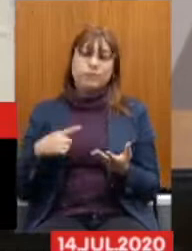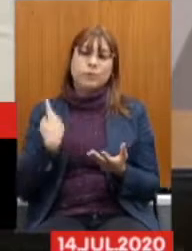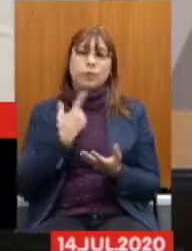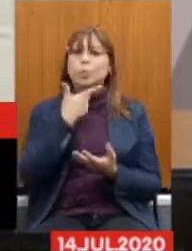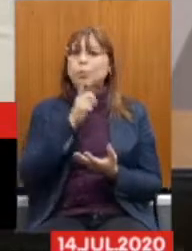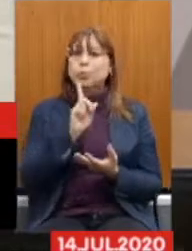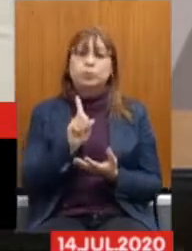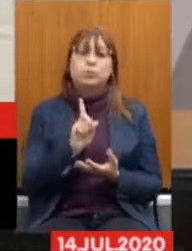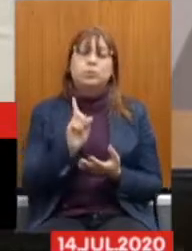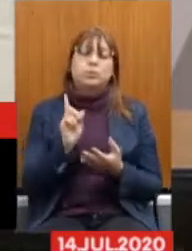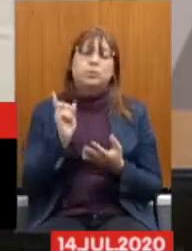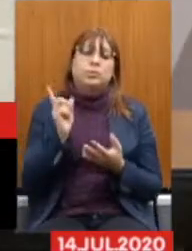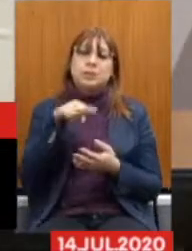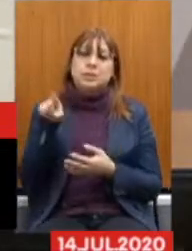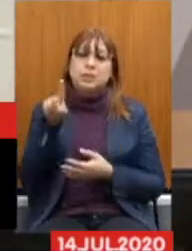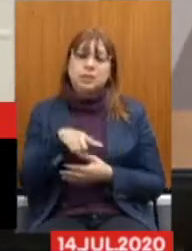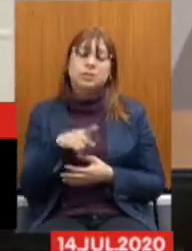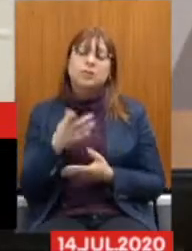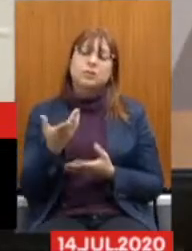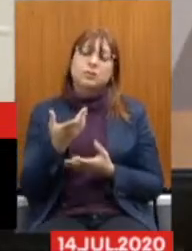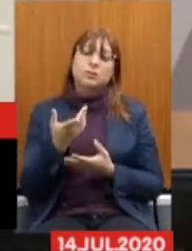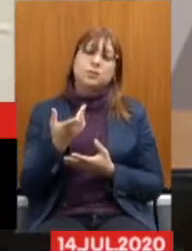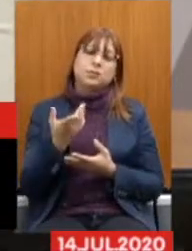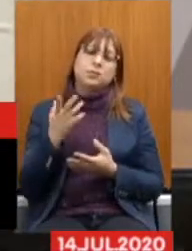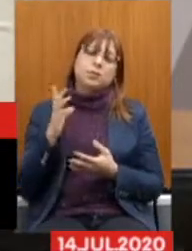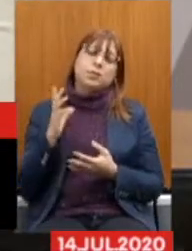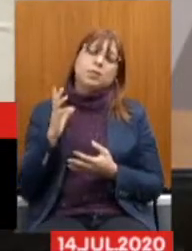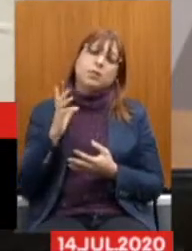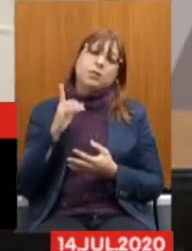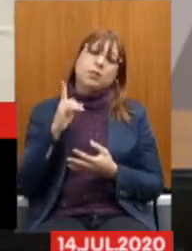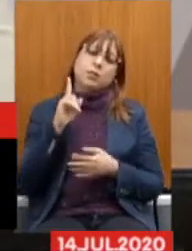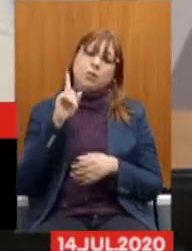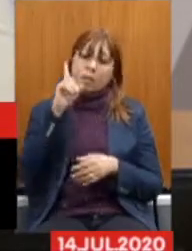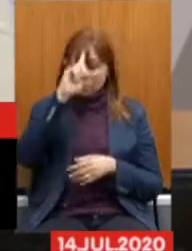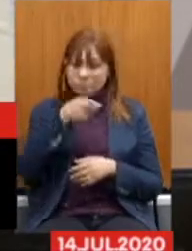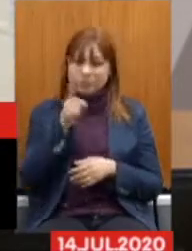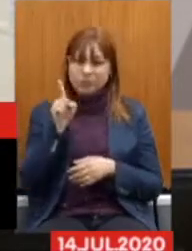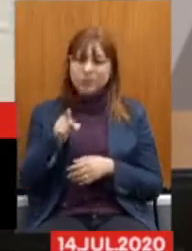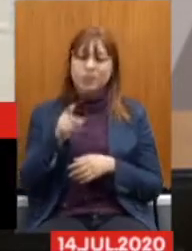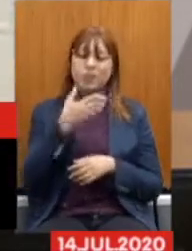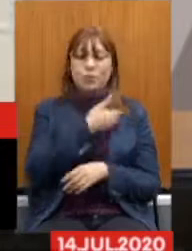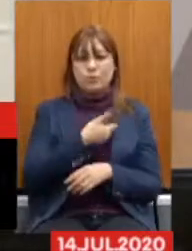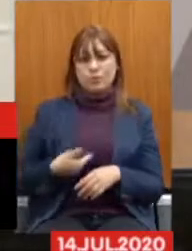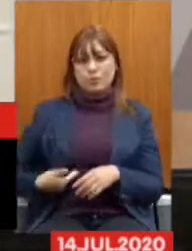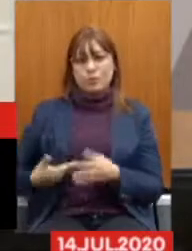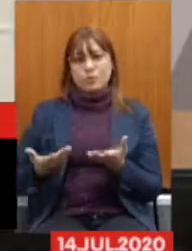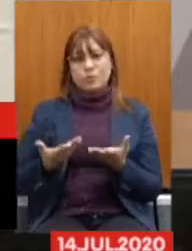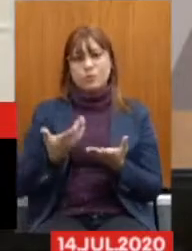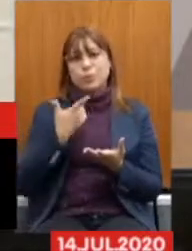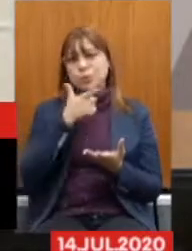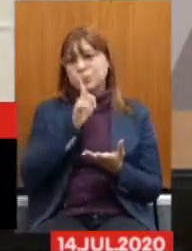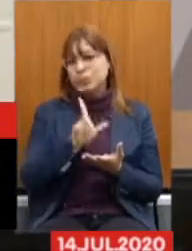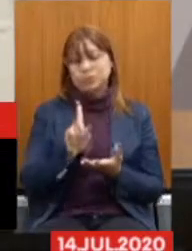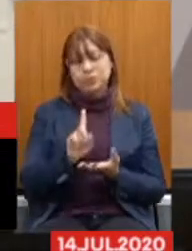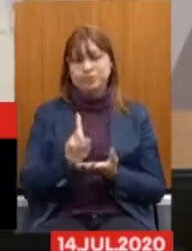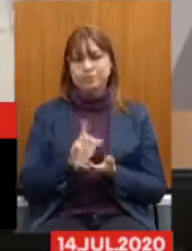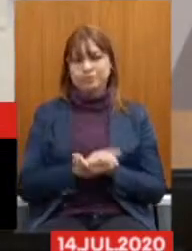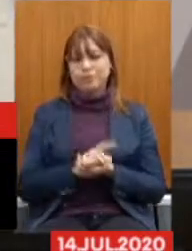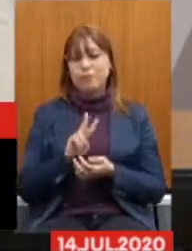O veto Do governador Tivemos Maioria Matemática Mas não A maioria Necessária Para a Derrubada Do veto